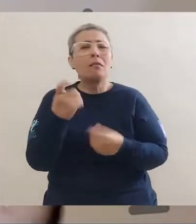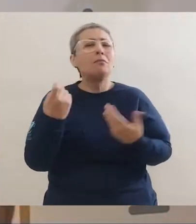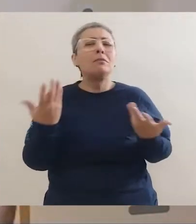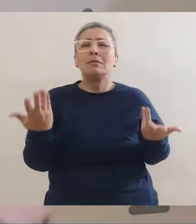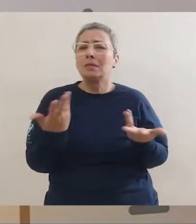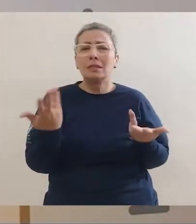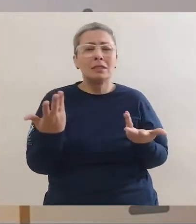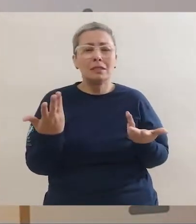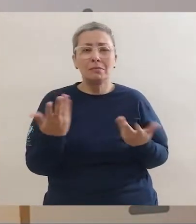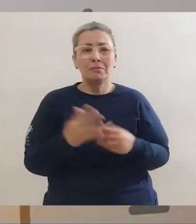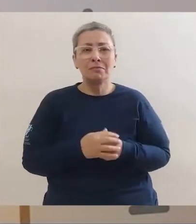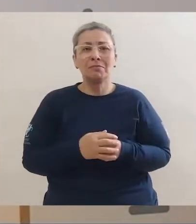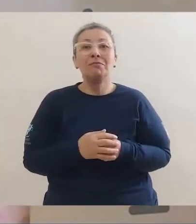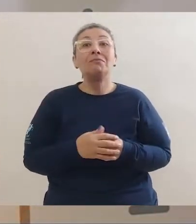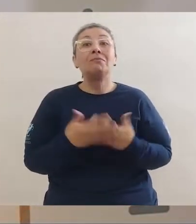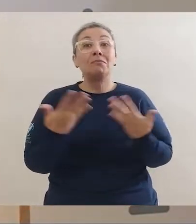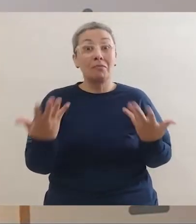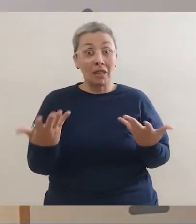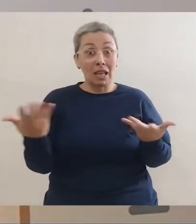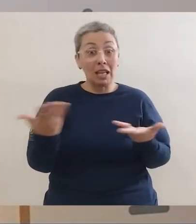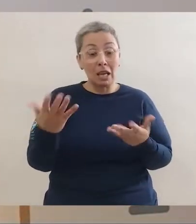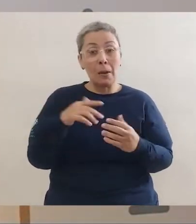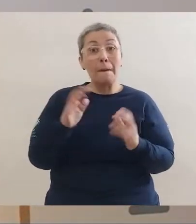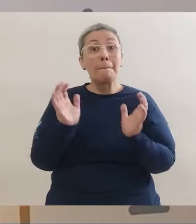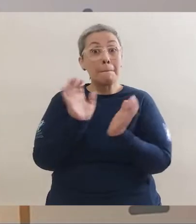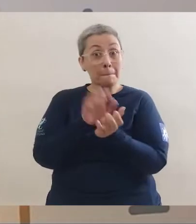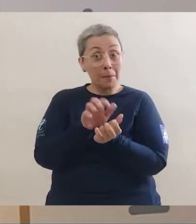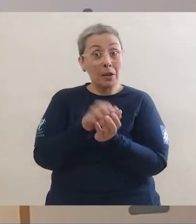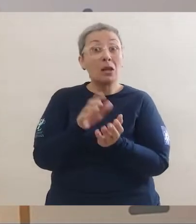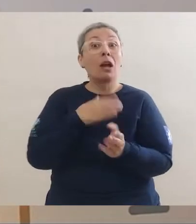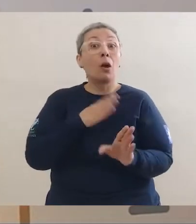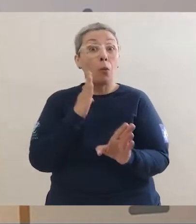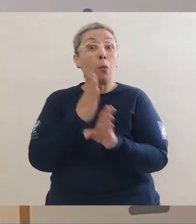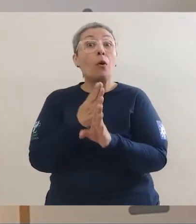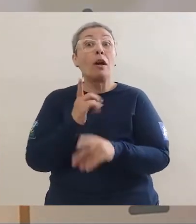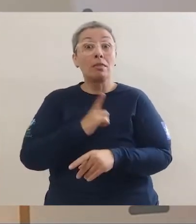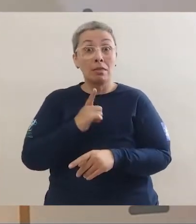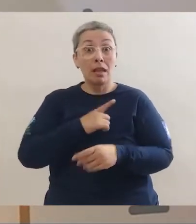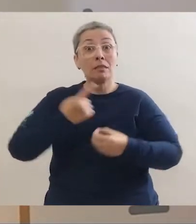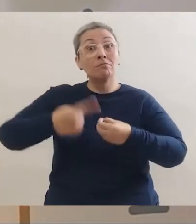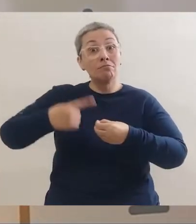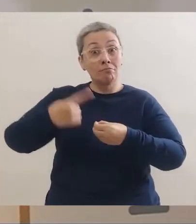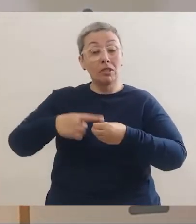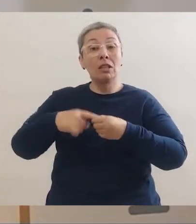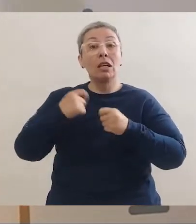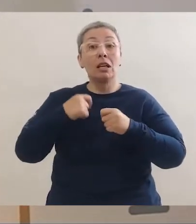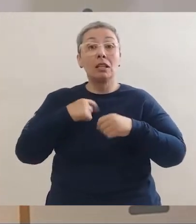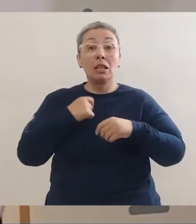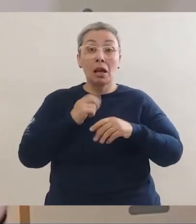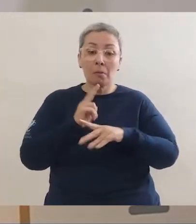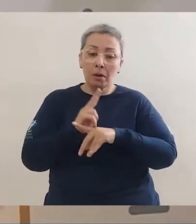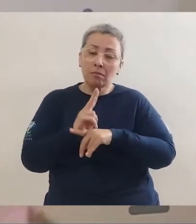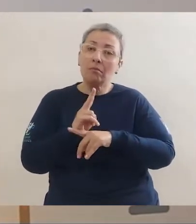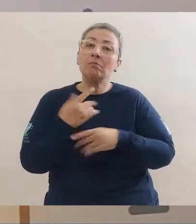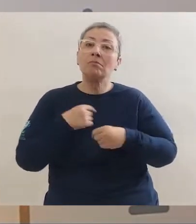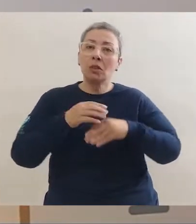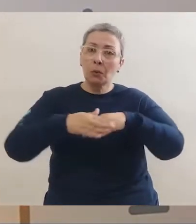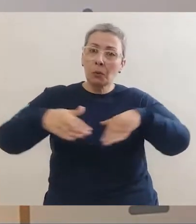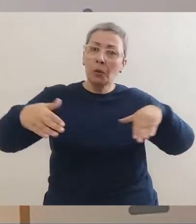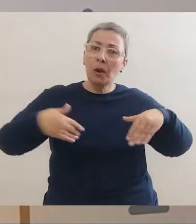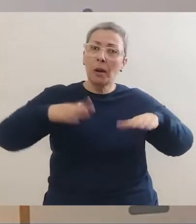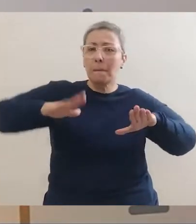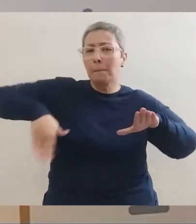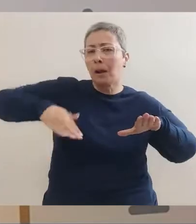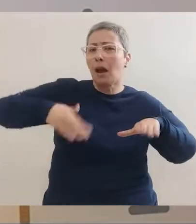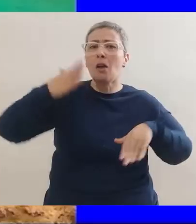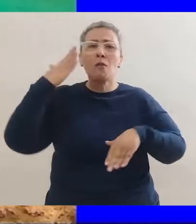cima. Como é que será que eram esses Recifes, hein? Aqui em Pernambuco, ainda encontramos cidades que preservaram